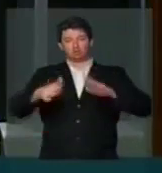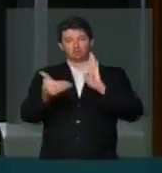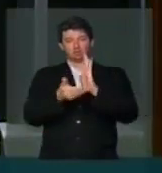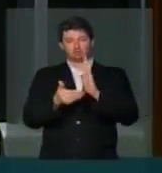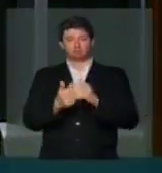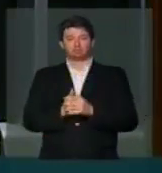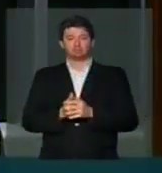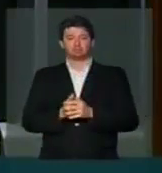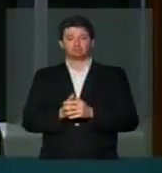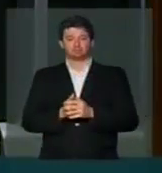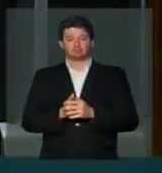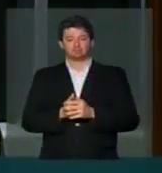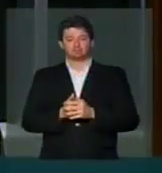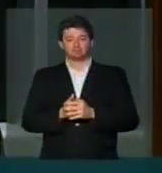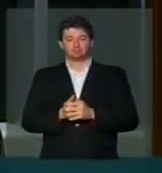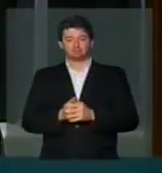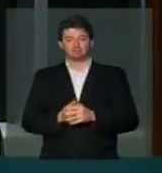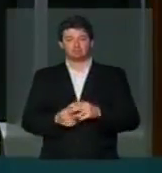Comunicação